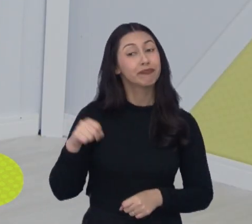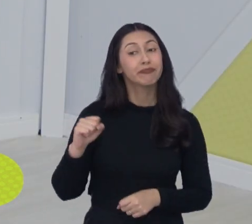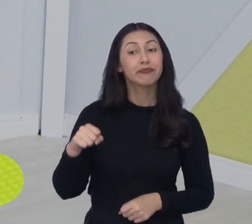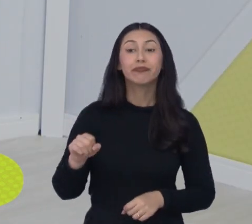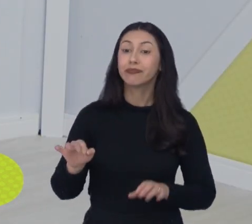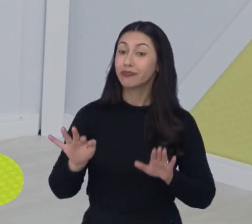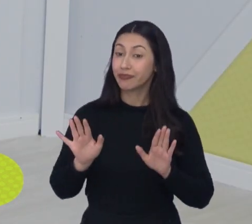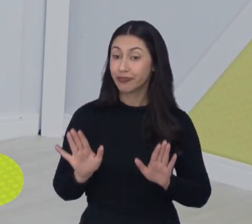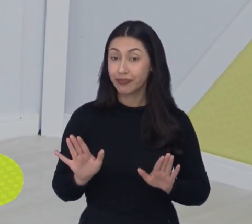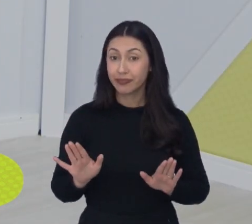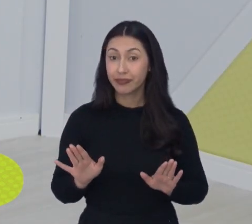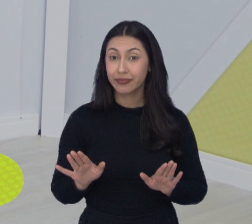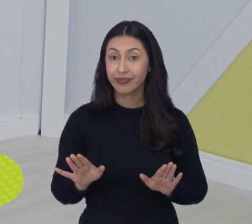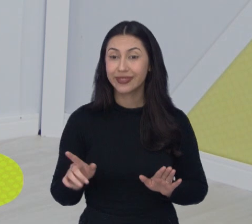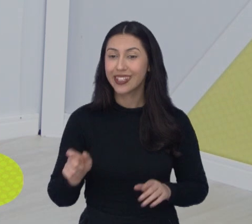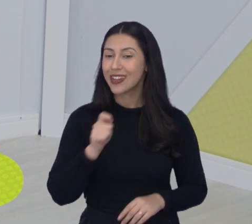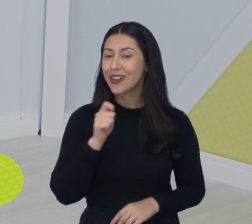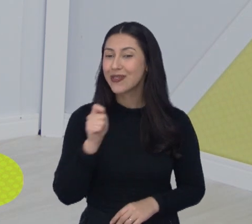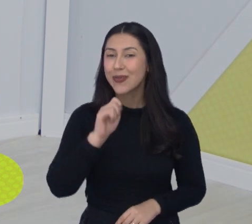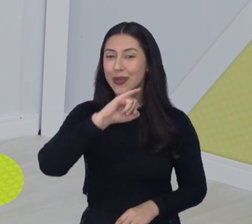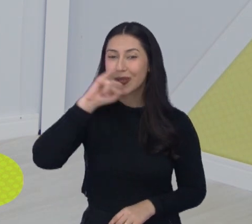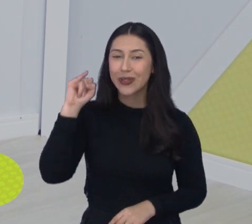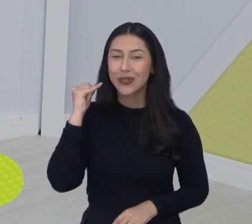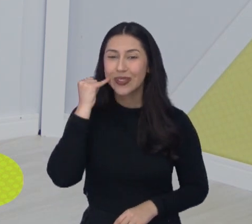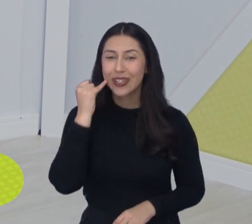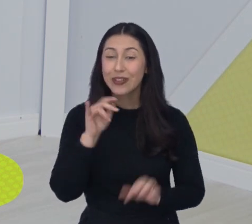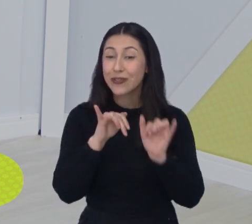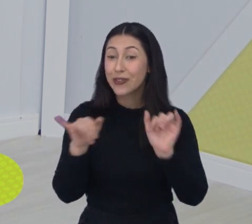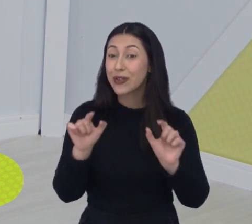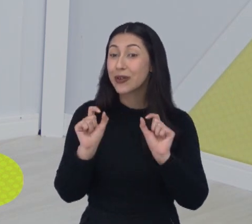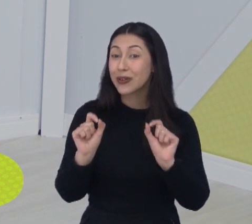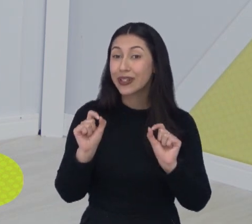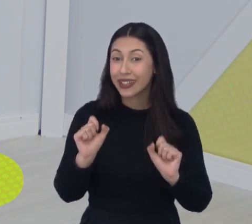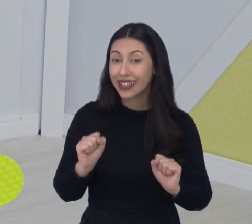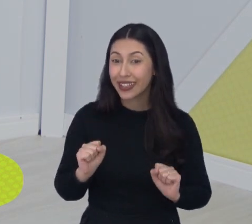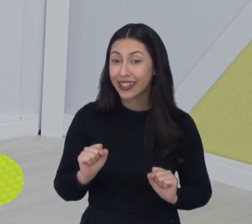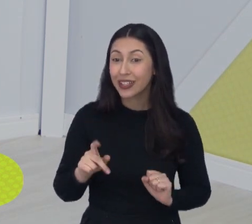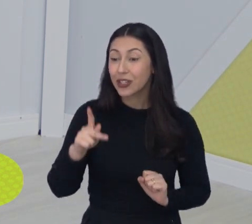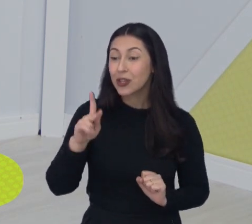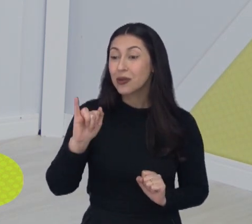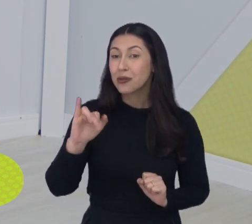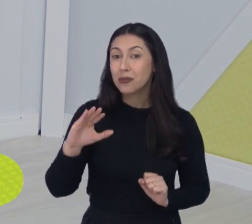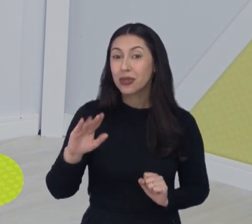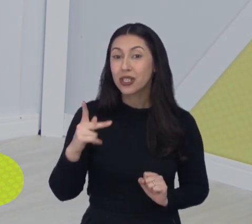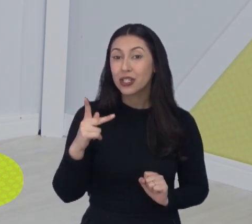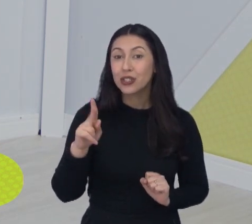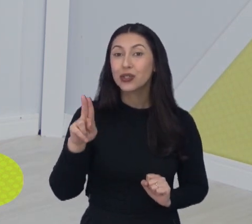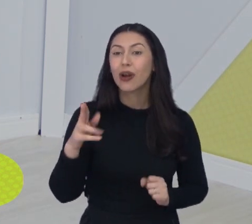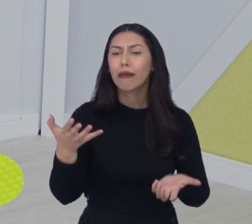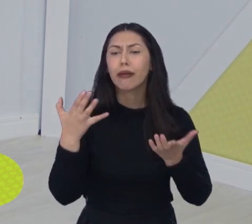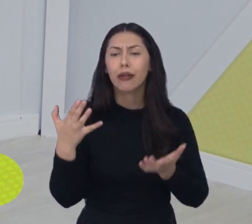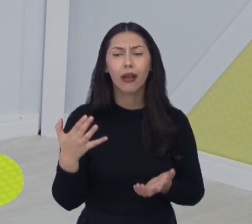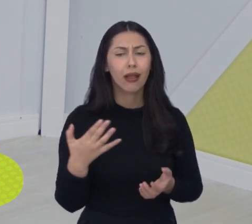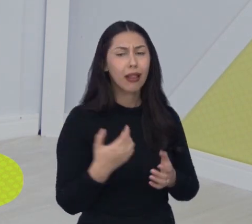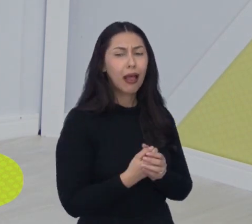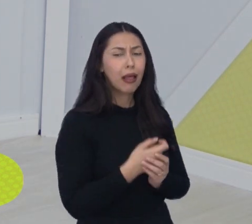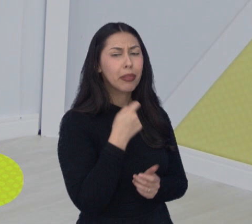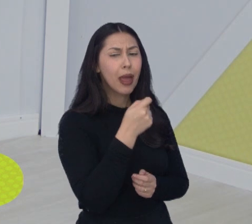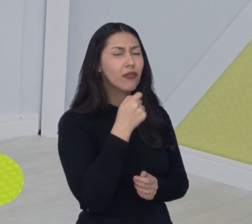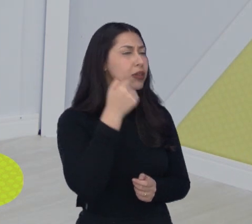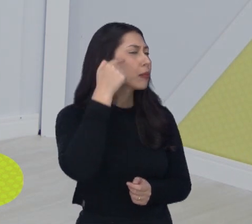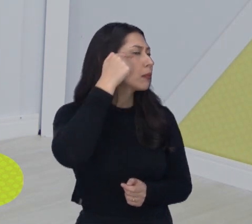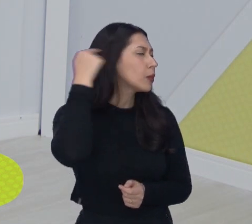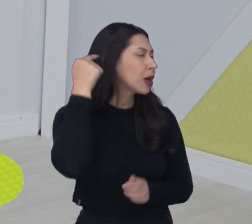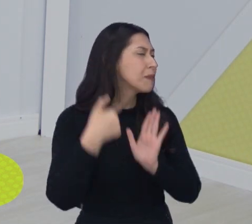o nosso repórter, Joãozinho, ele disse o seguinte, que o Gabriel Pichu queria dar entrevista de lado para mostrar o risquinho no cabelo. Ô, Pichu, você está de